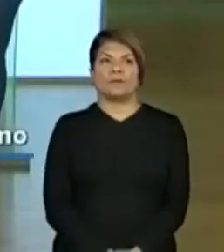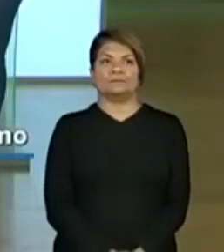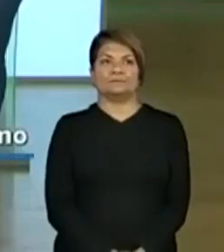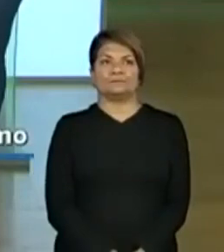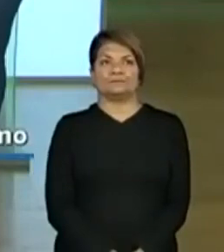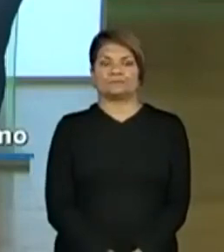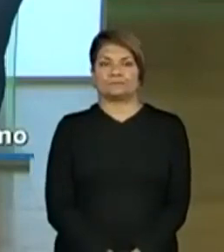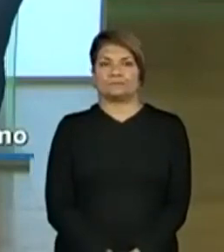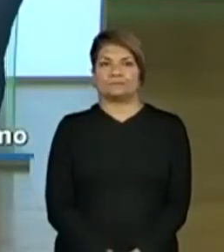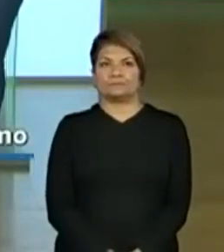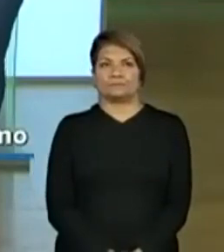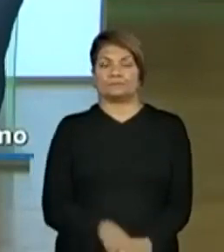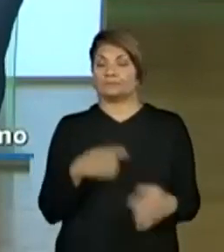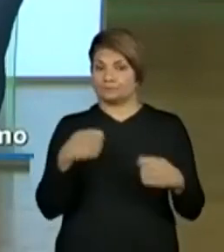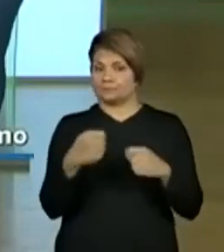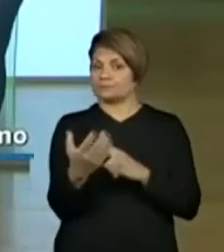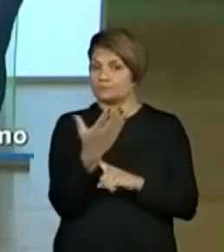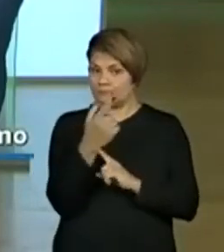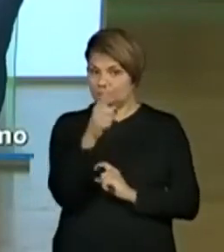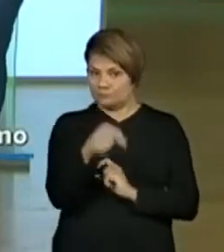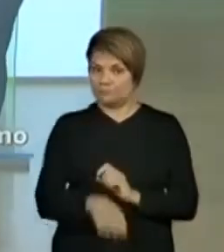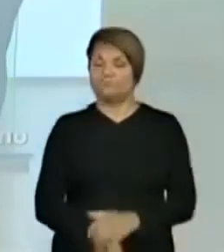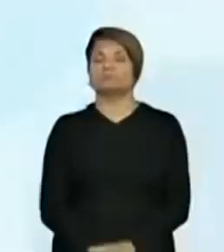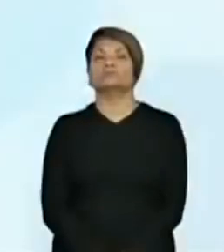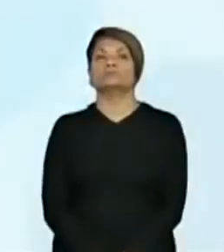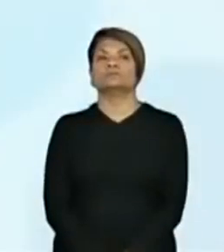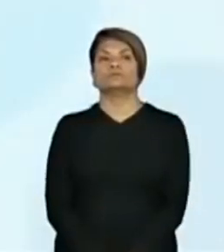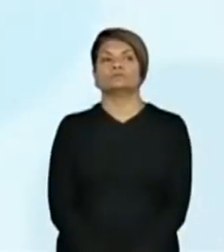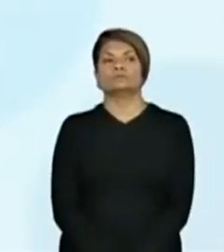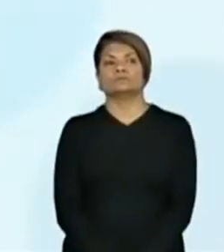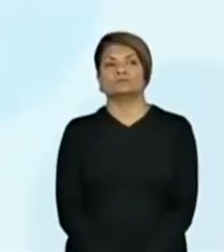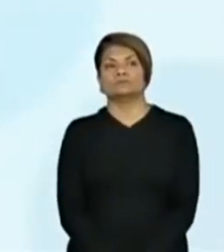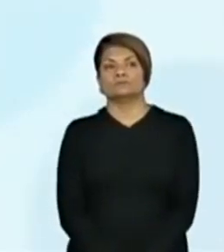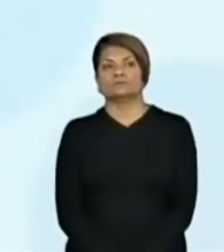E eu vou precisar da ajuda de vocês. Vou escrever não aqui. Sim.